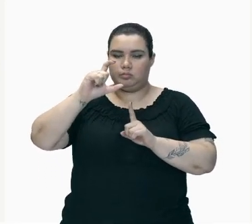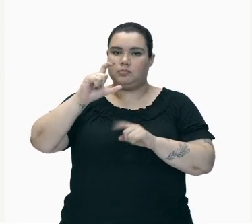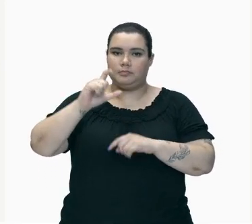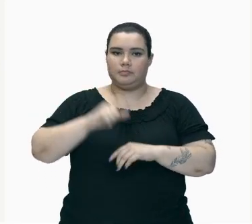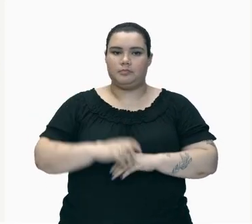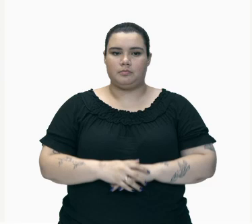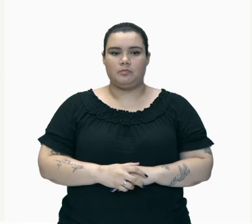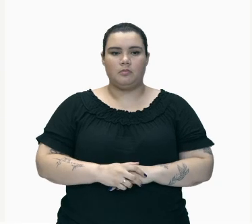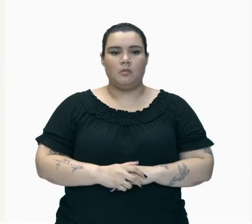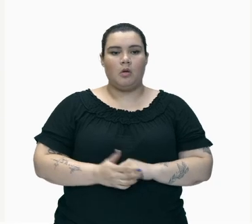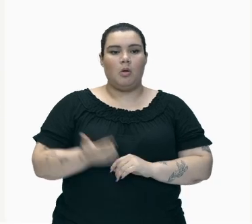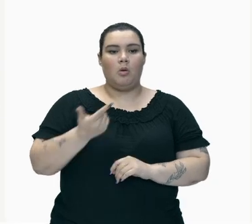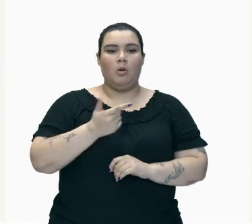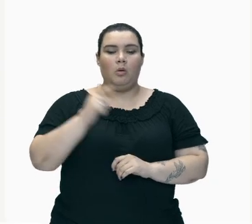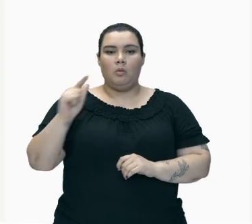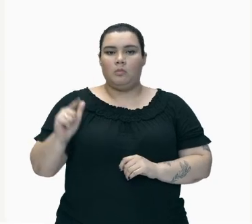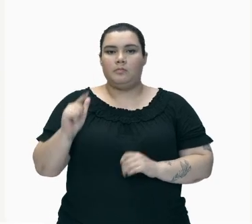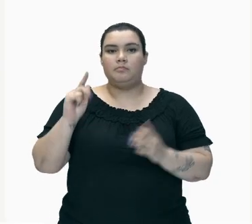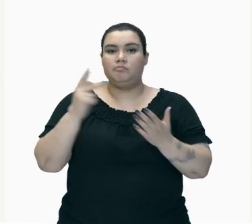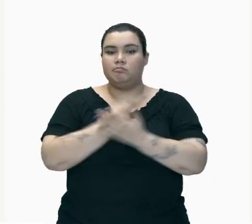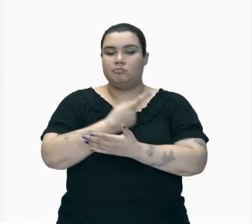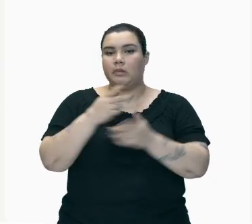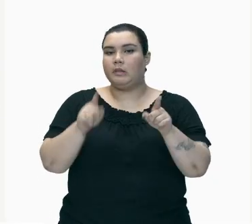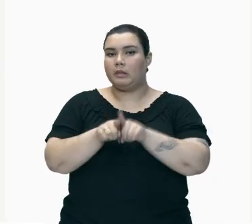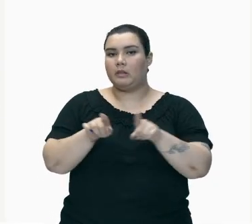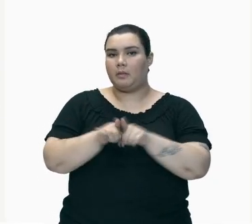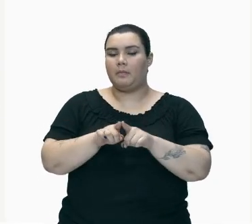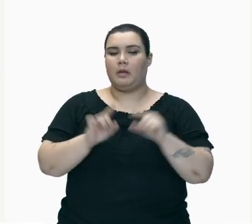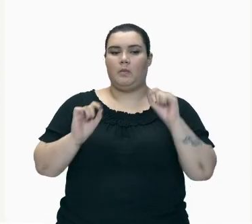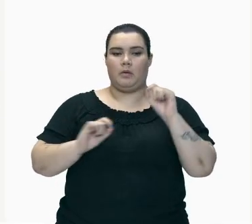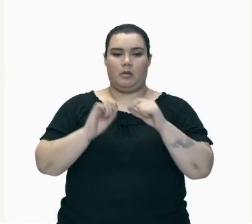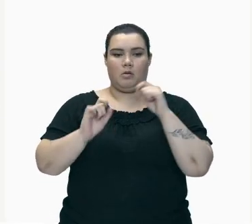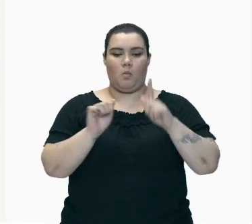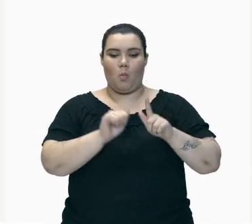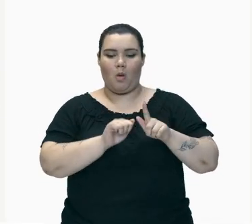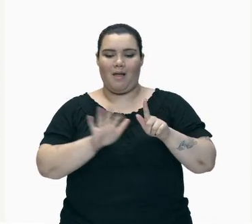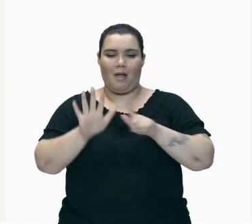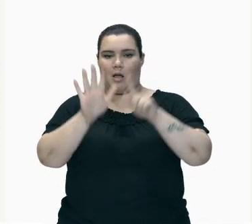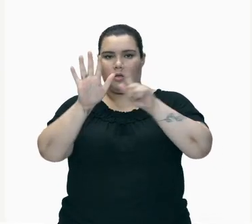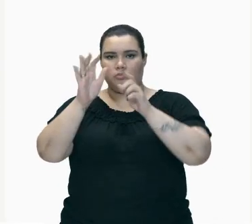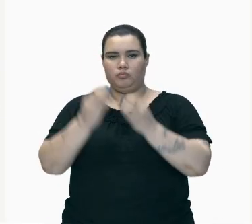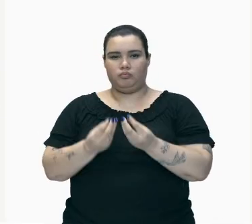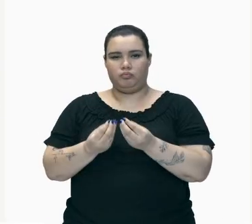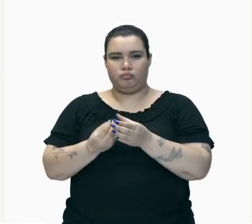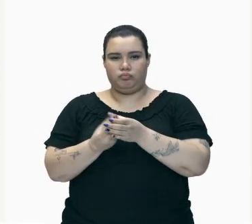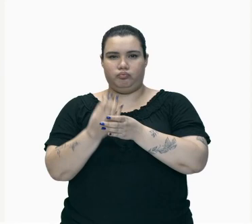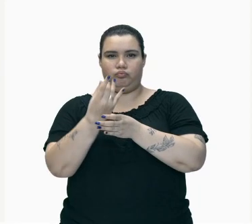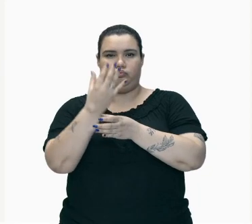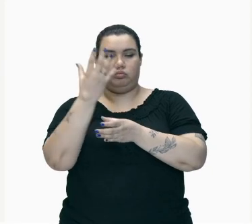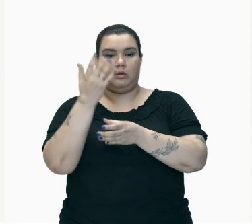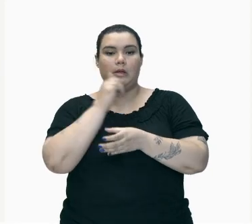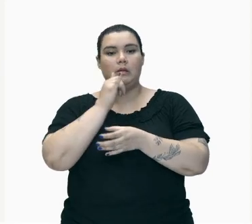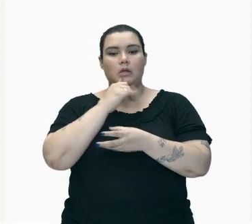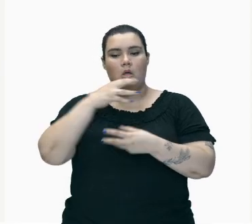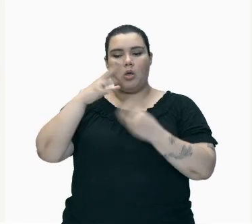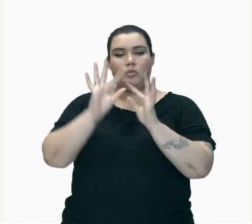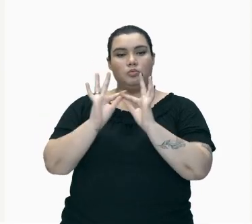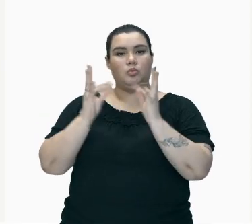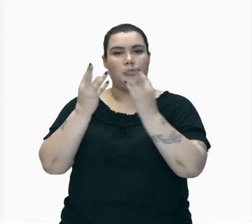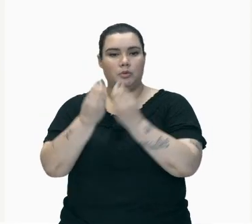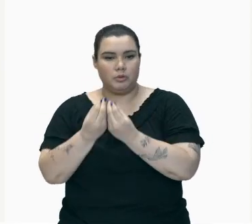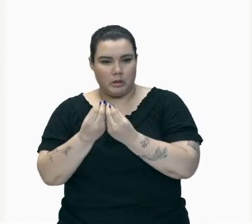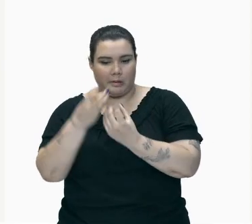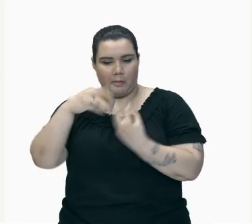Outra Coisa Que pode Acontecer É Liberação De Gás Então Você Misturou Duas Substâncias E tome Bastante